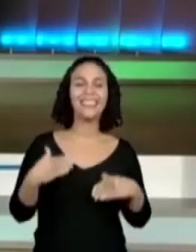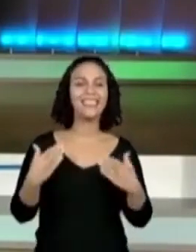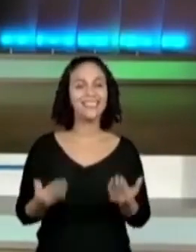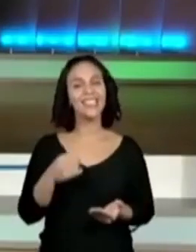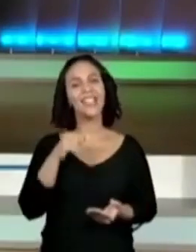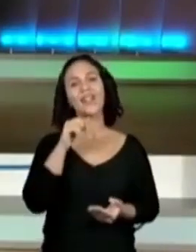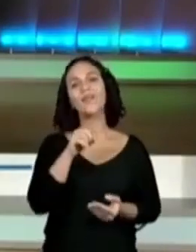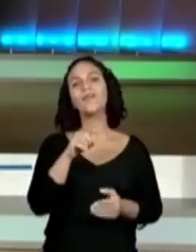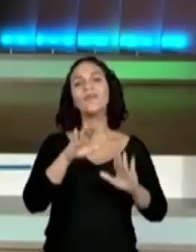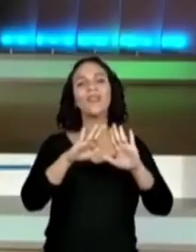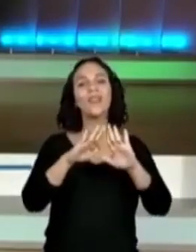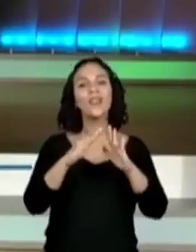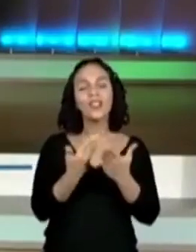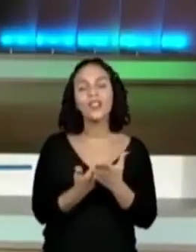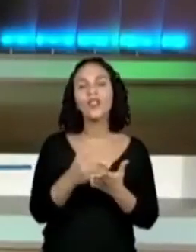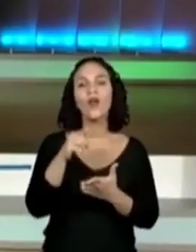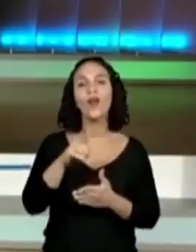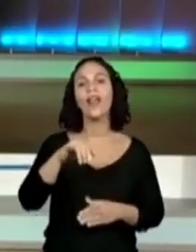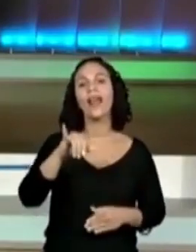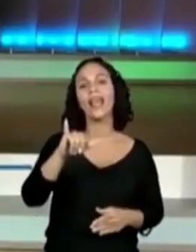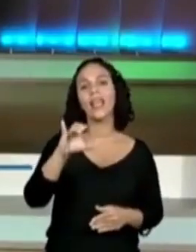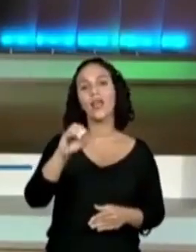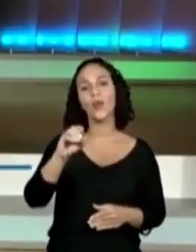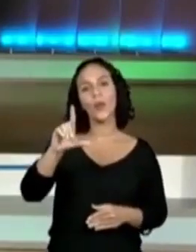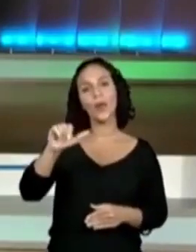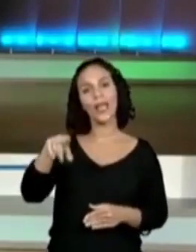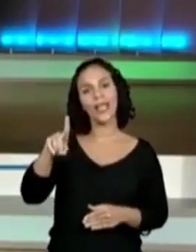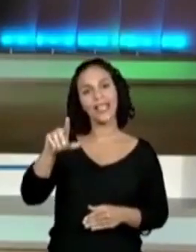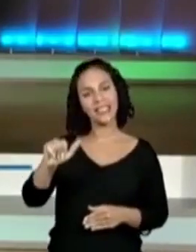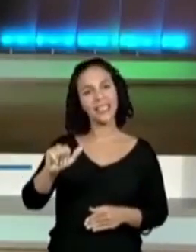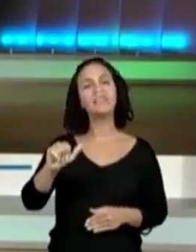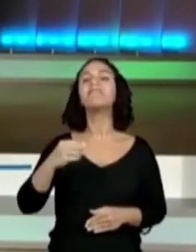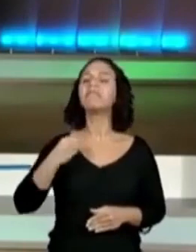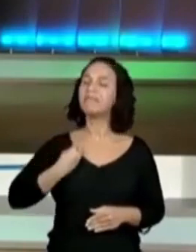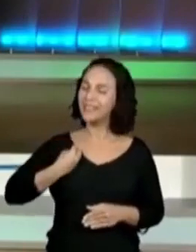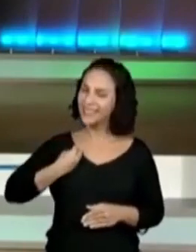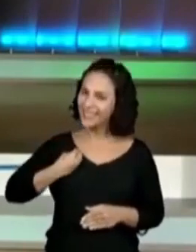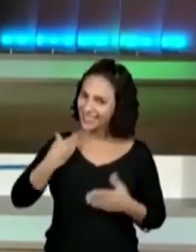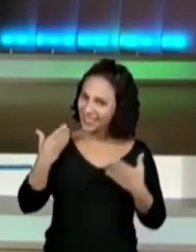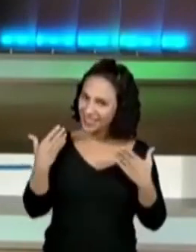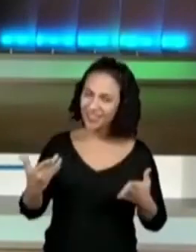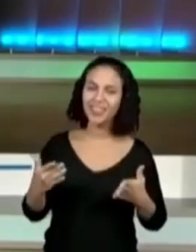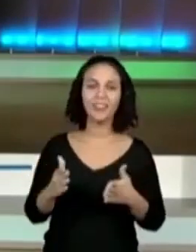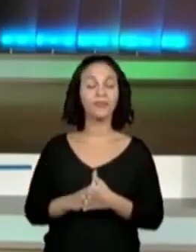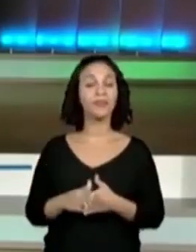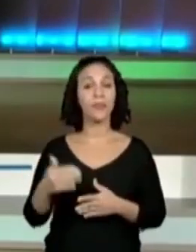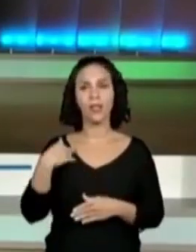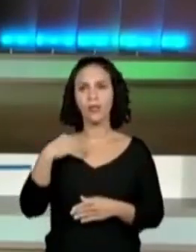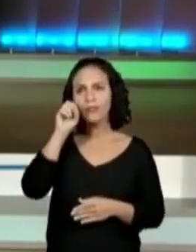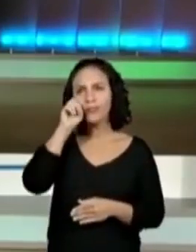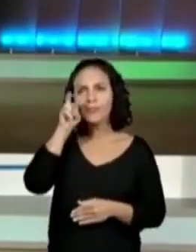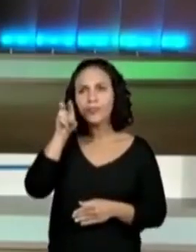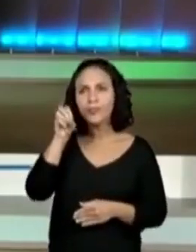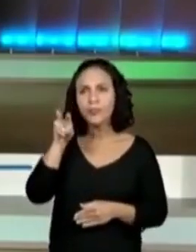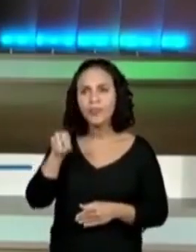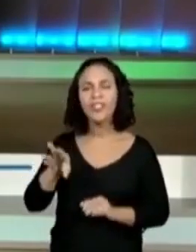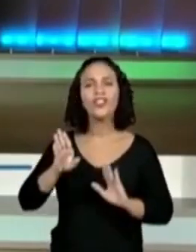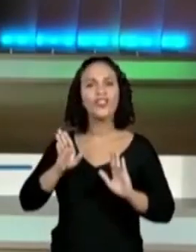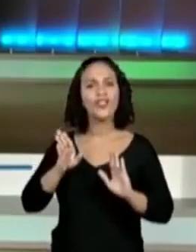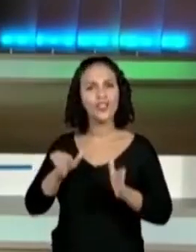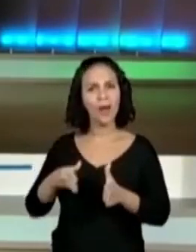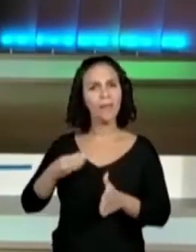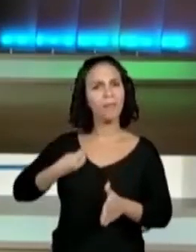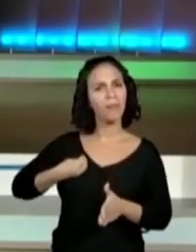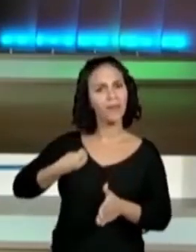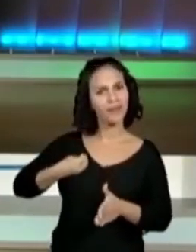Yolanda Bassi, presente. É, muito bom! Eu já vi que além dessas presenças todas,